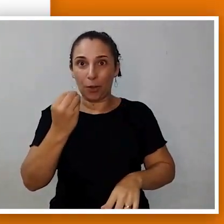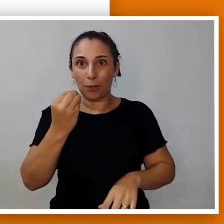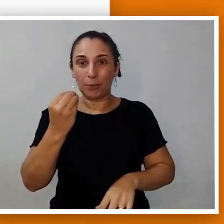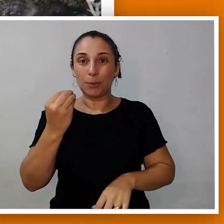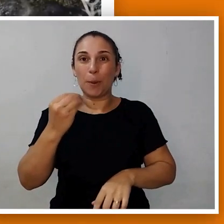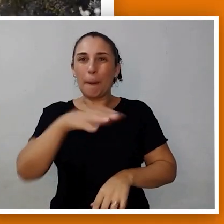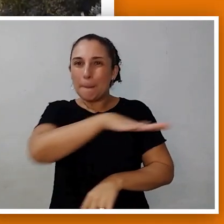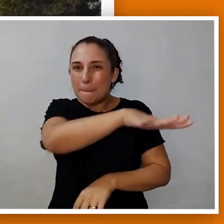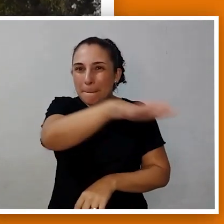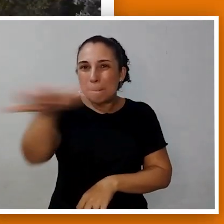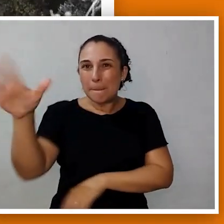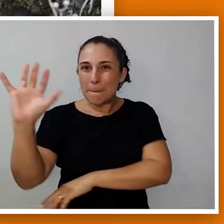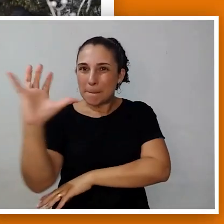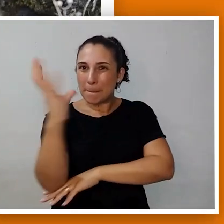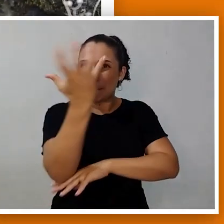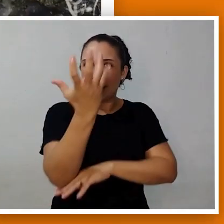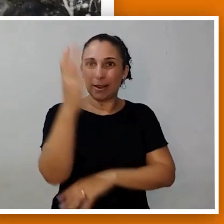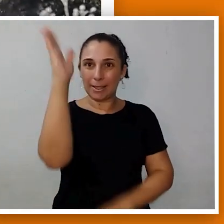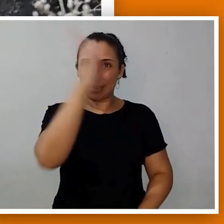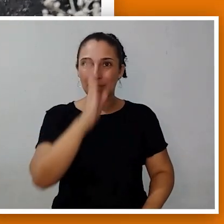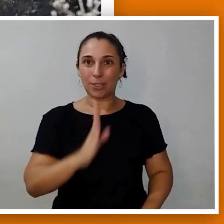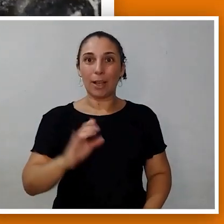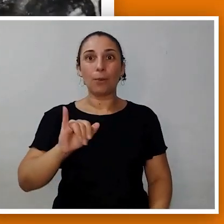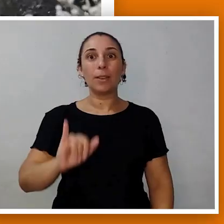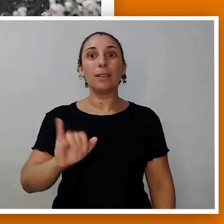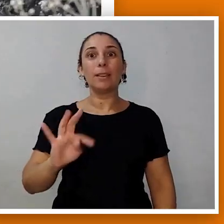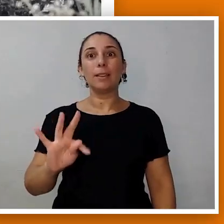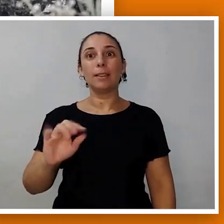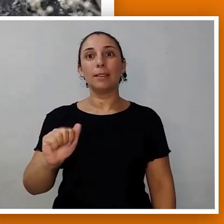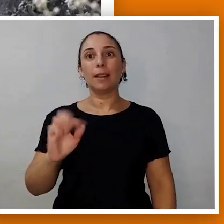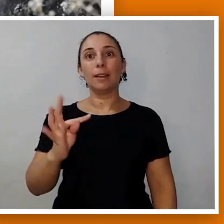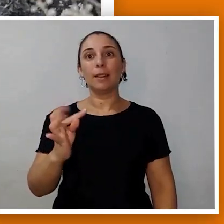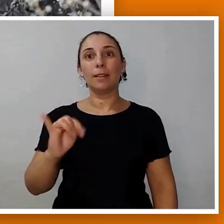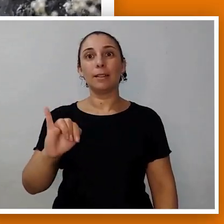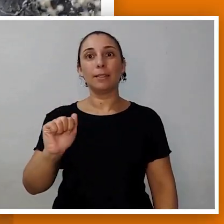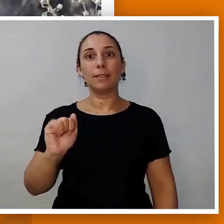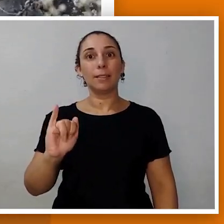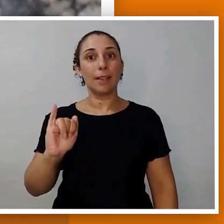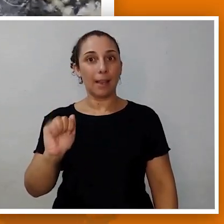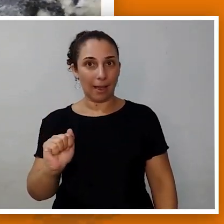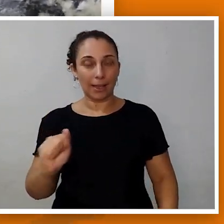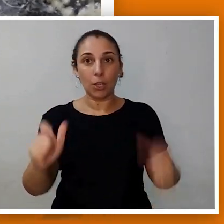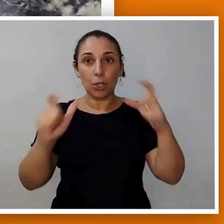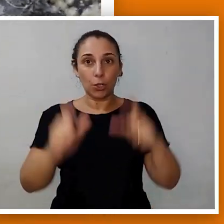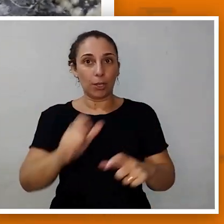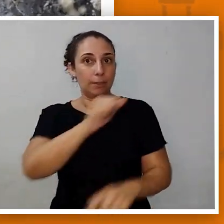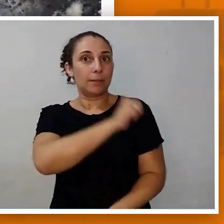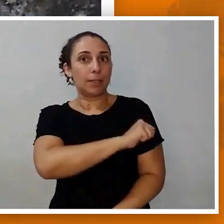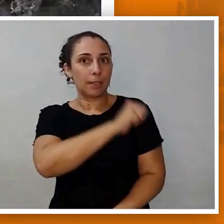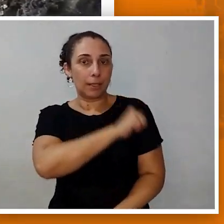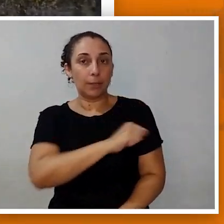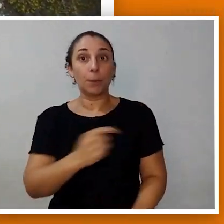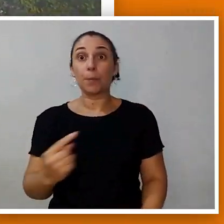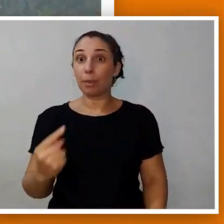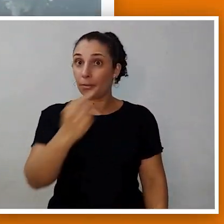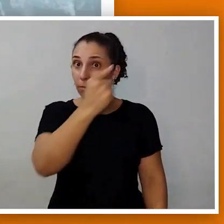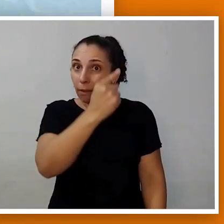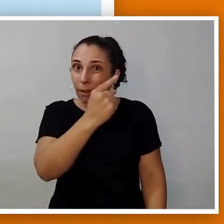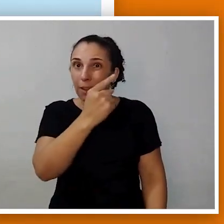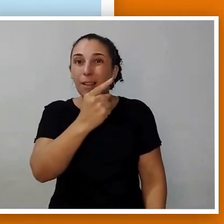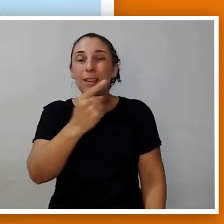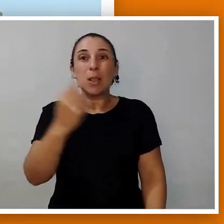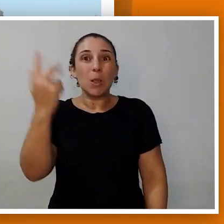Parque Nacional do Itatiaia. Olha aí, pessoal. O Parque Nacional do Itatiaia fica no estado do Rio de Janeiro. E é muito comum